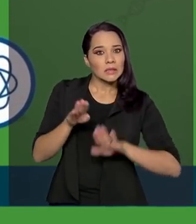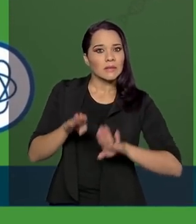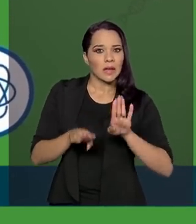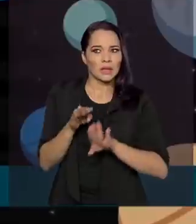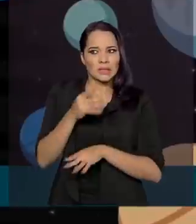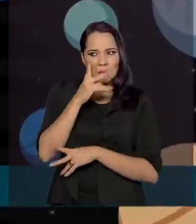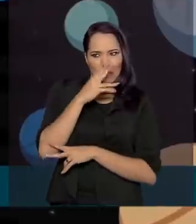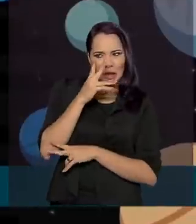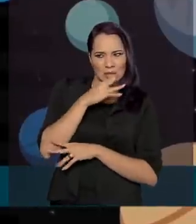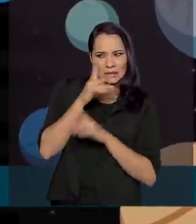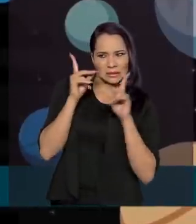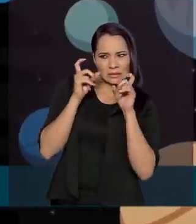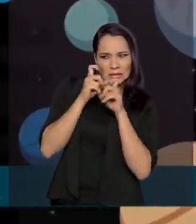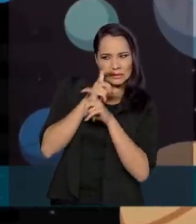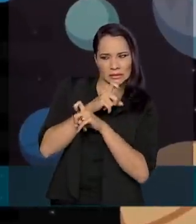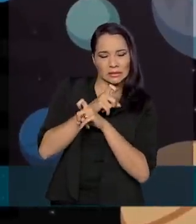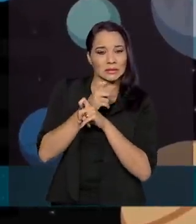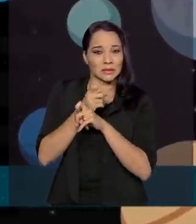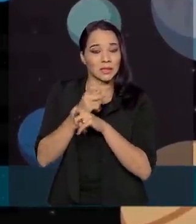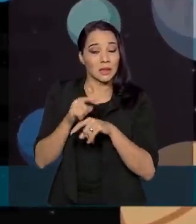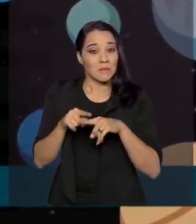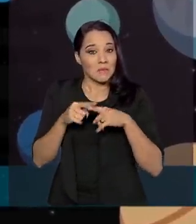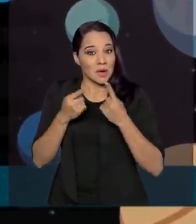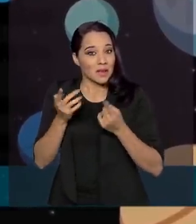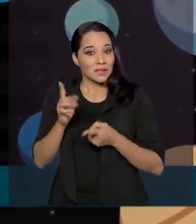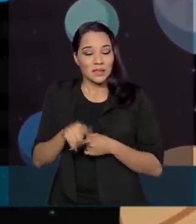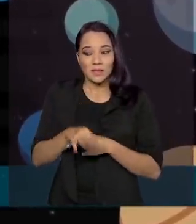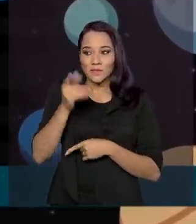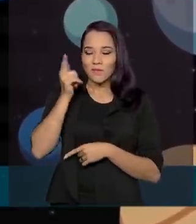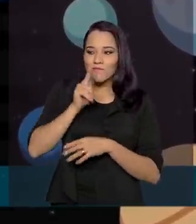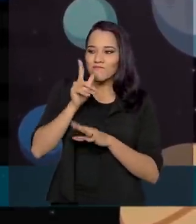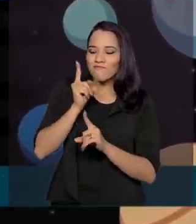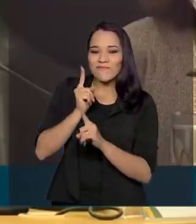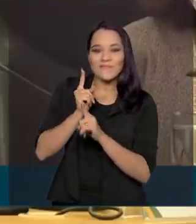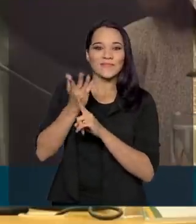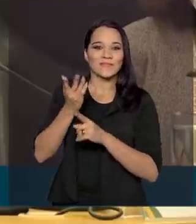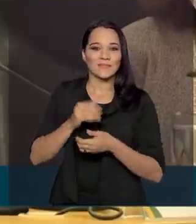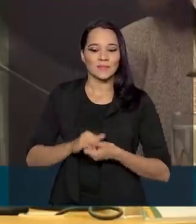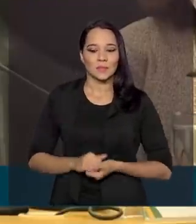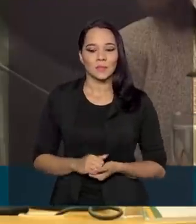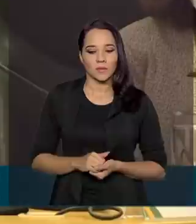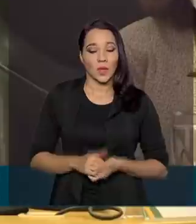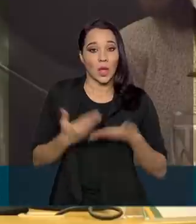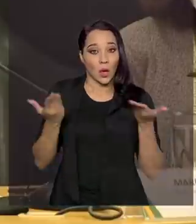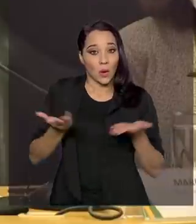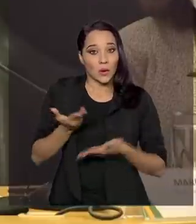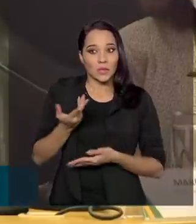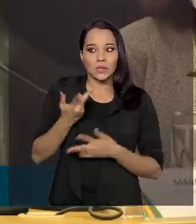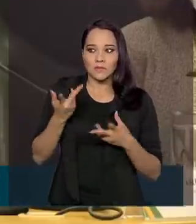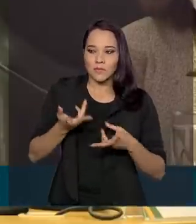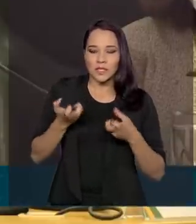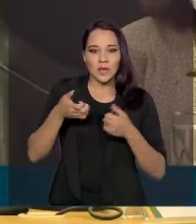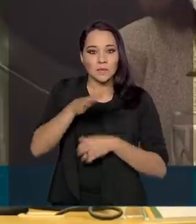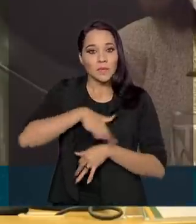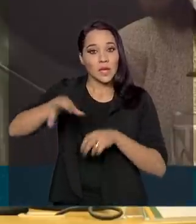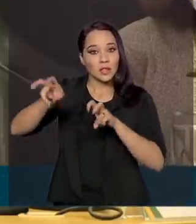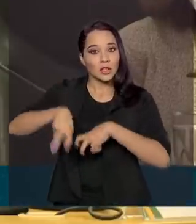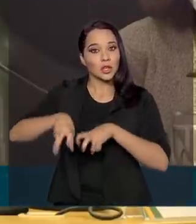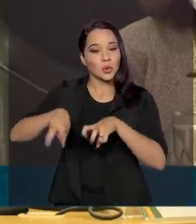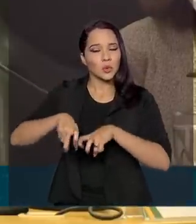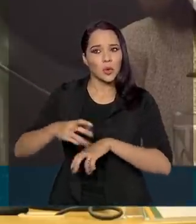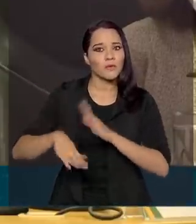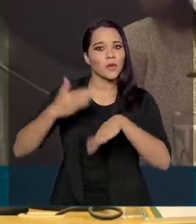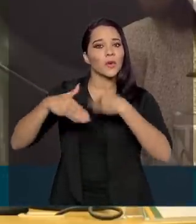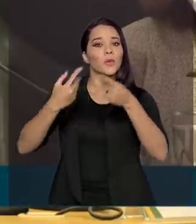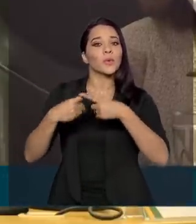parecem tão distantes, mas que estão ao nosso alcance. Hoje nós vemos a pujança da agricultura por causa da